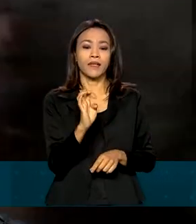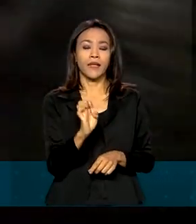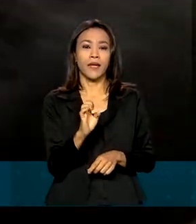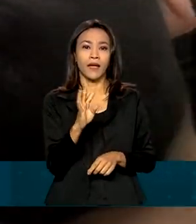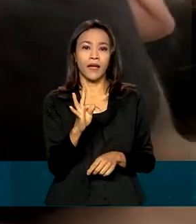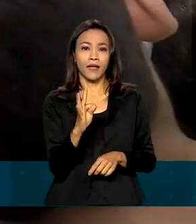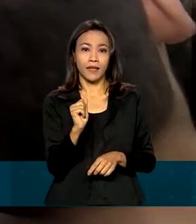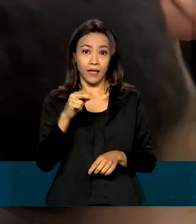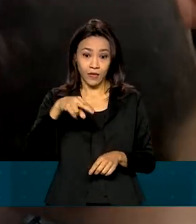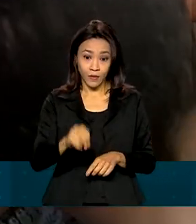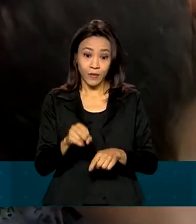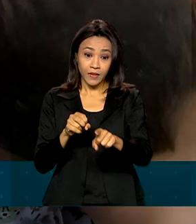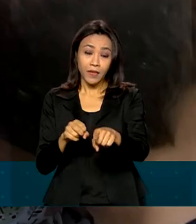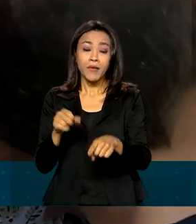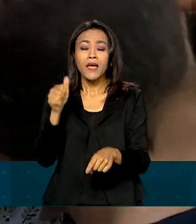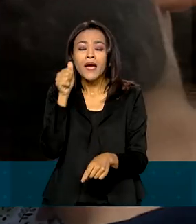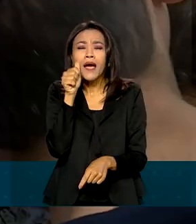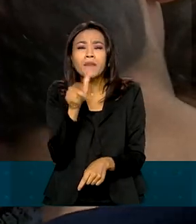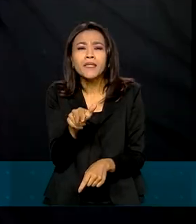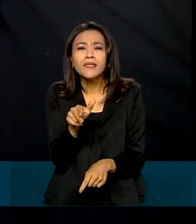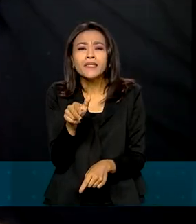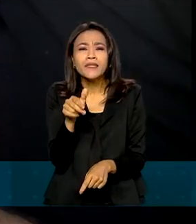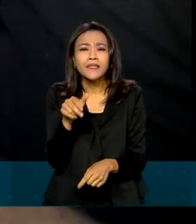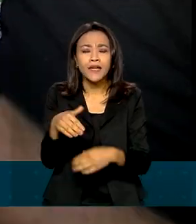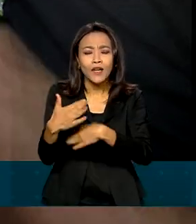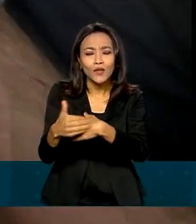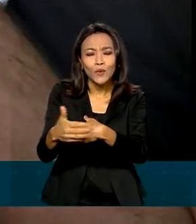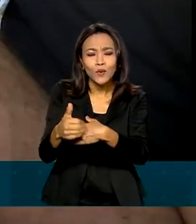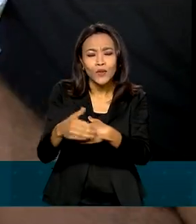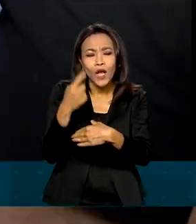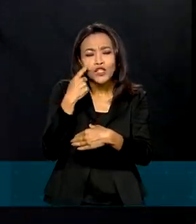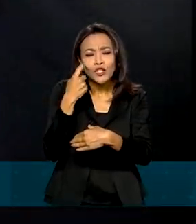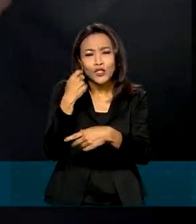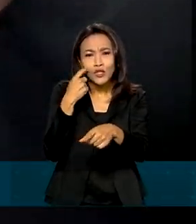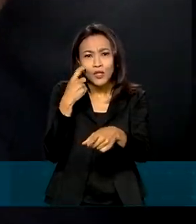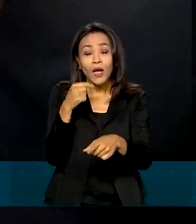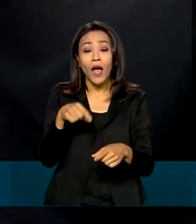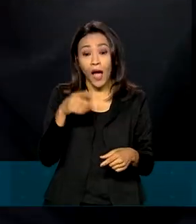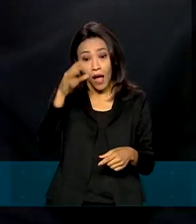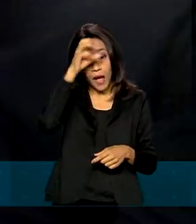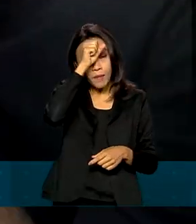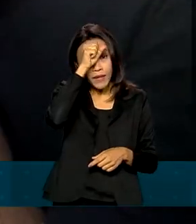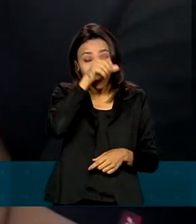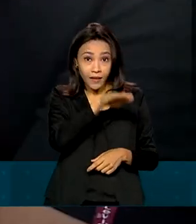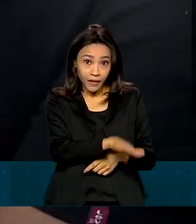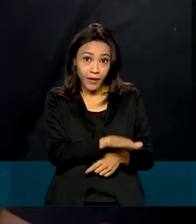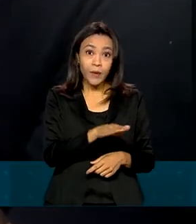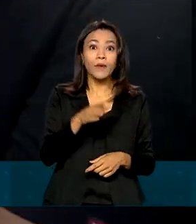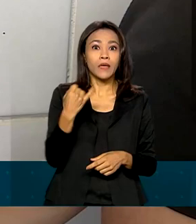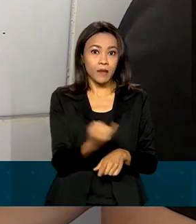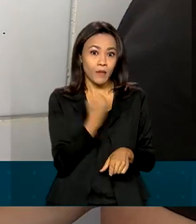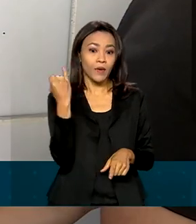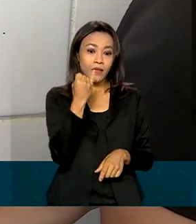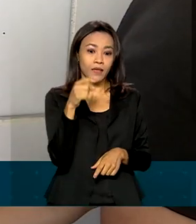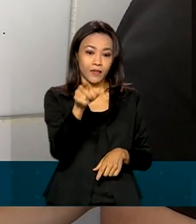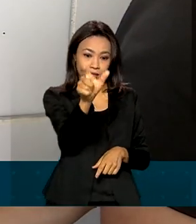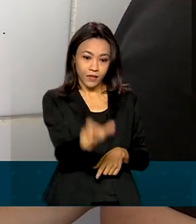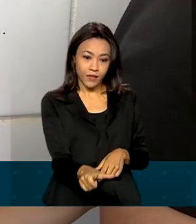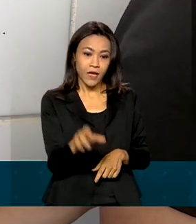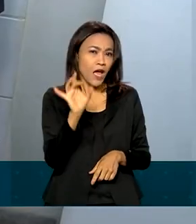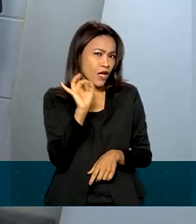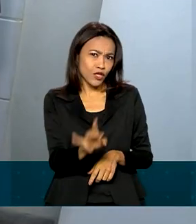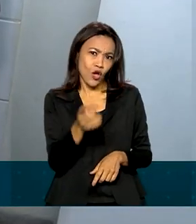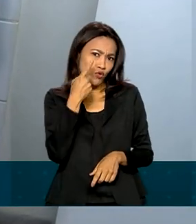também ajudou a consolar a irmãzinha Olívia. Apesar do choro, ele aprendeu a importância da imunização. É só não